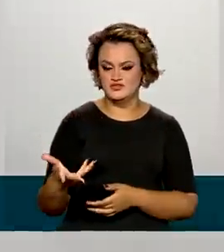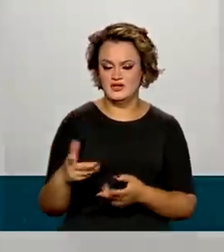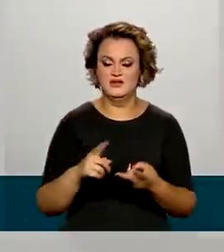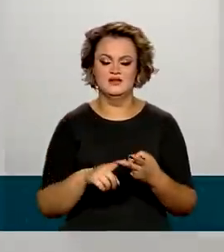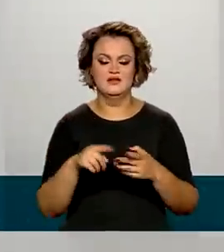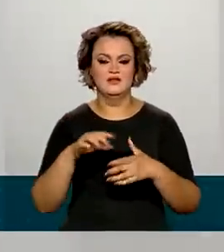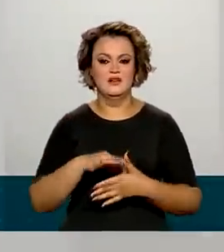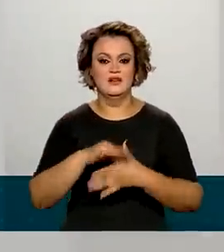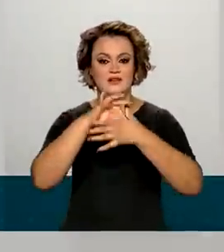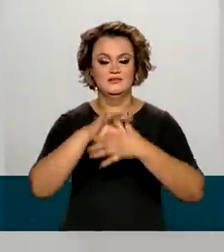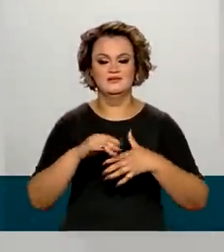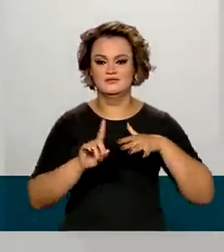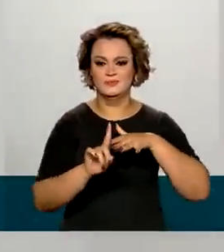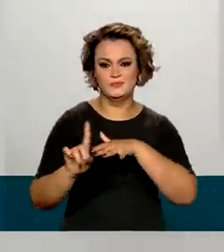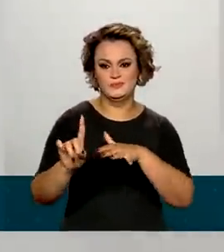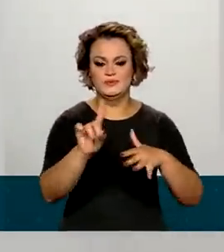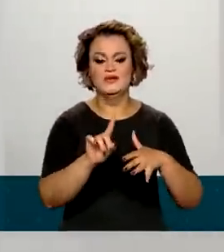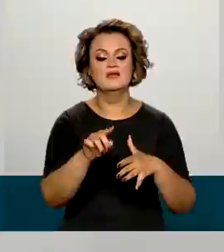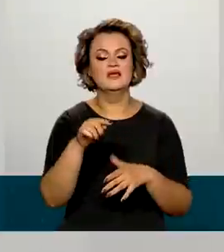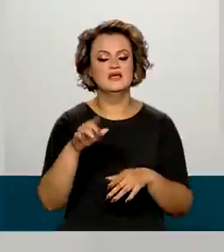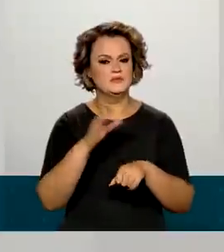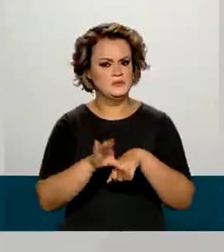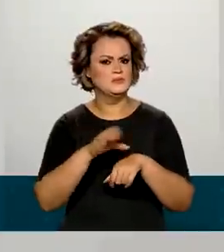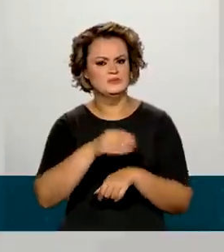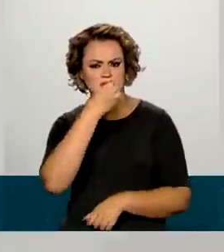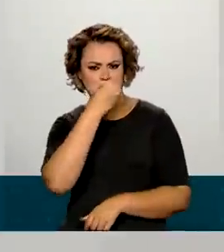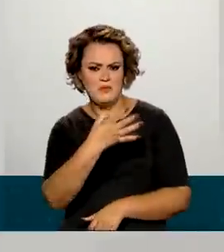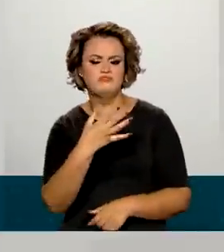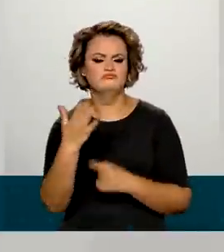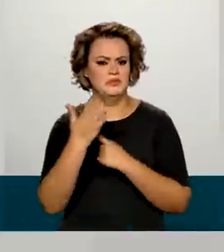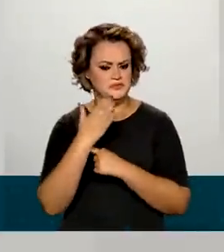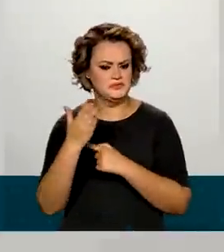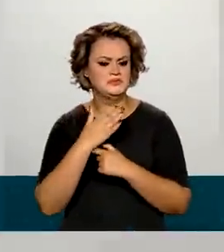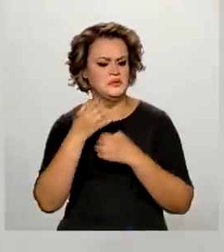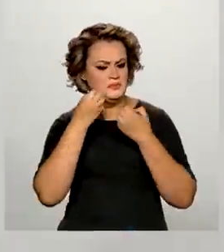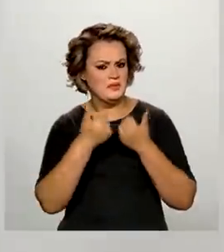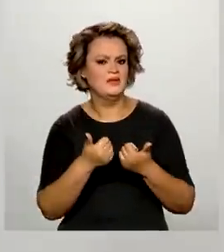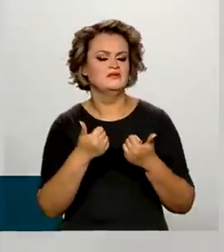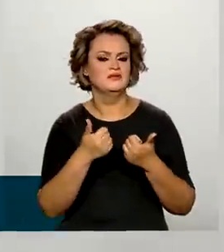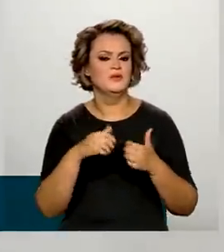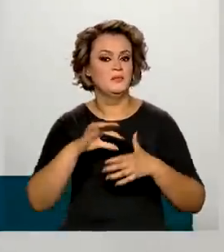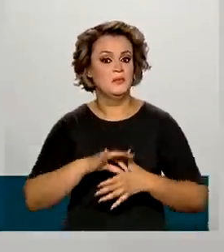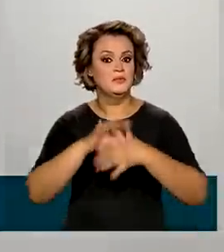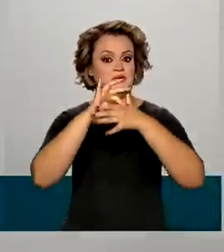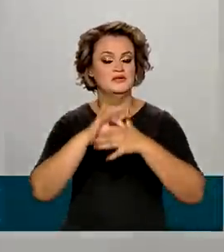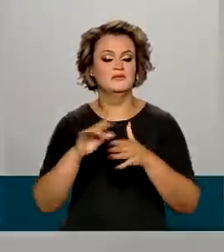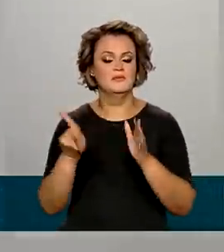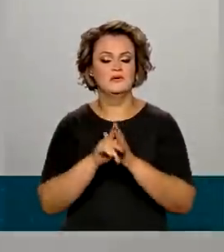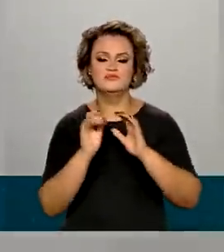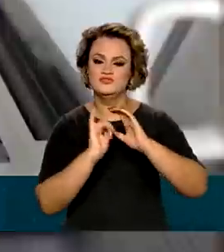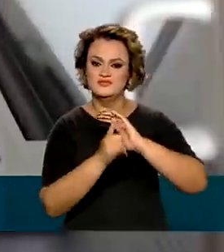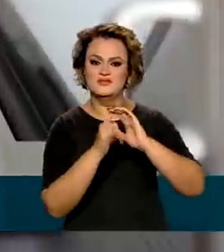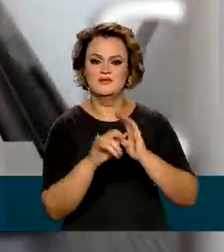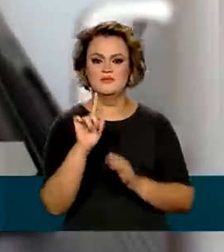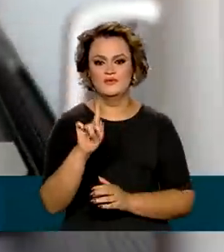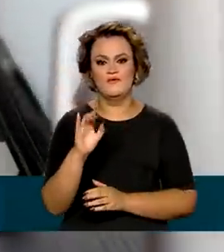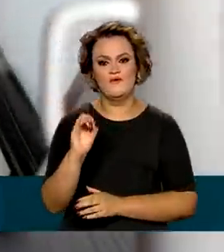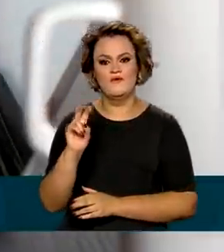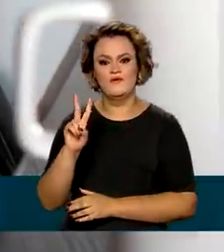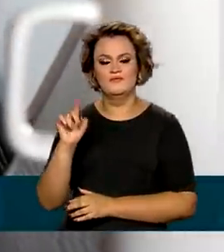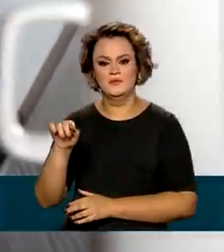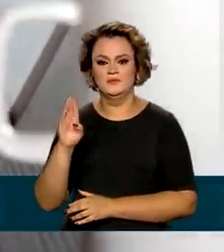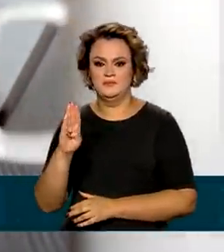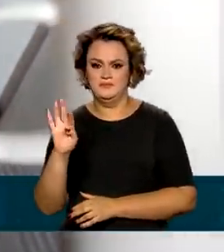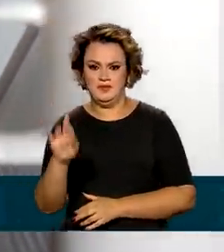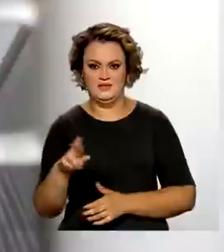e liderança, que estão sendo extremamente úteis hoje na minha atuação como líder de Startup.gov.br. Hoje, são